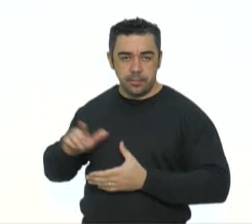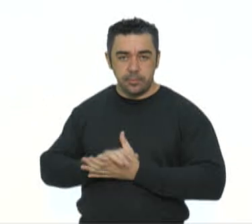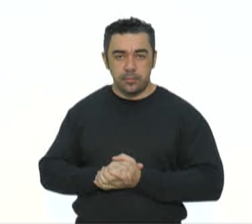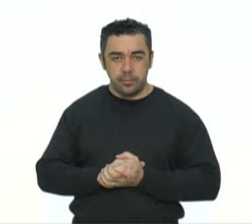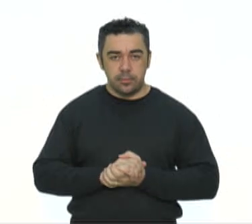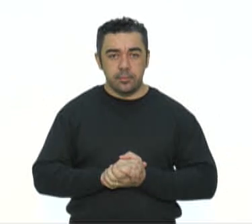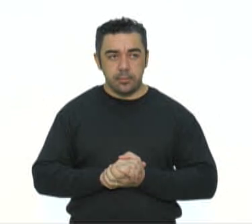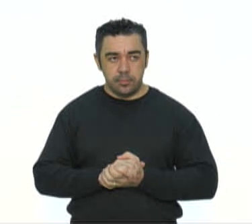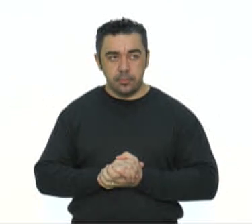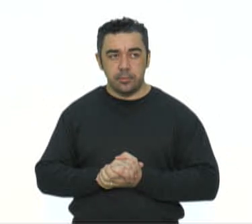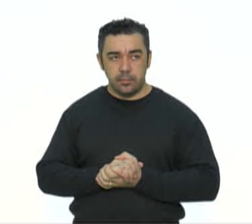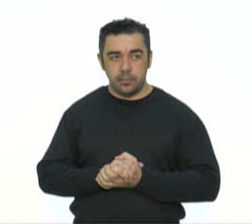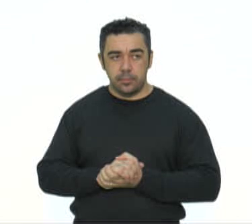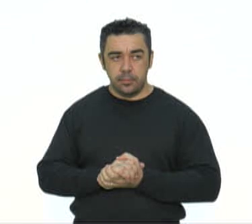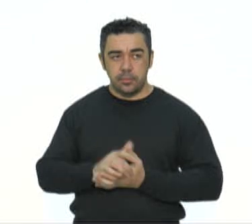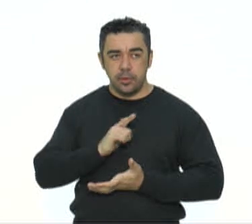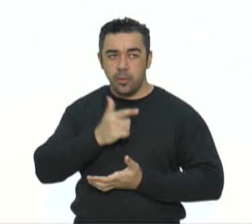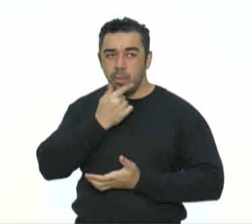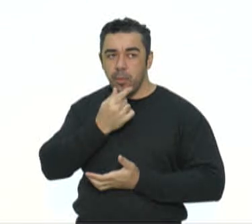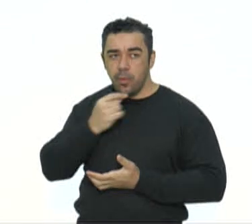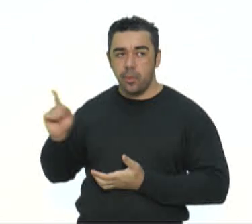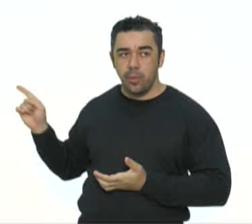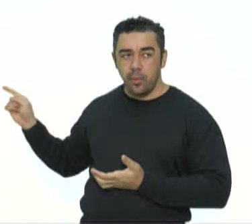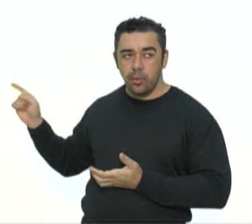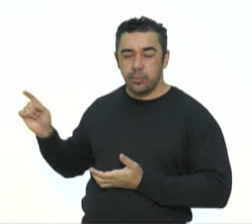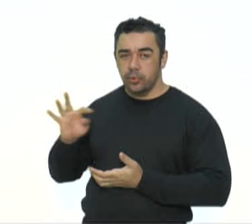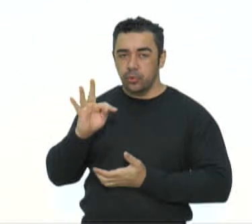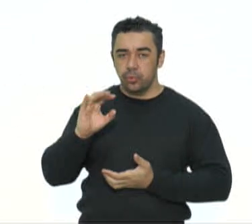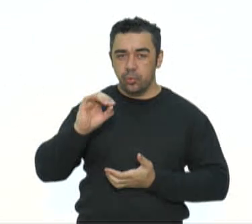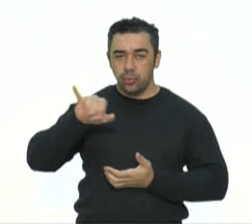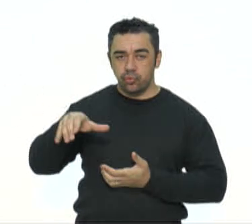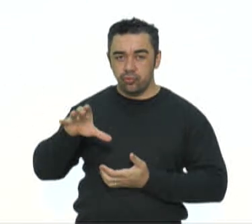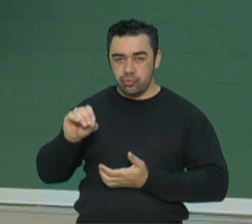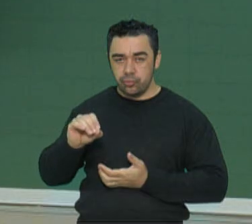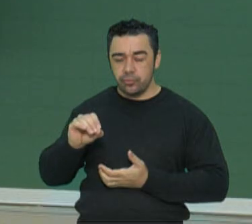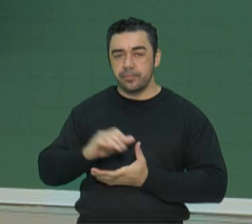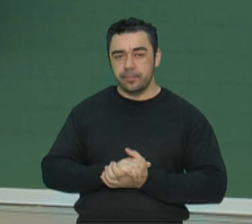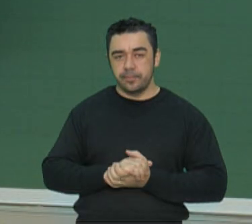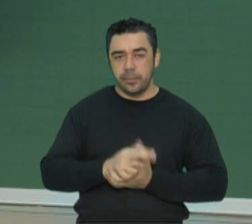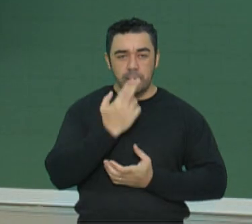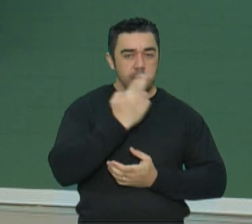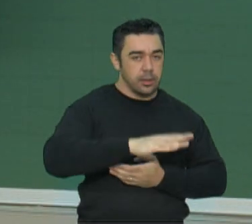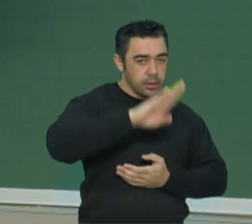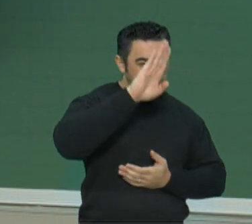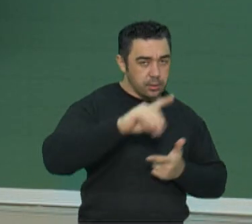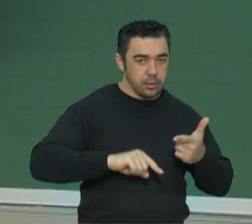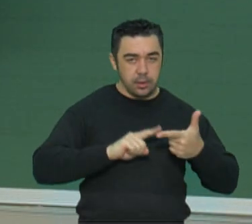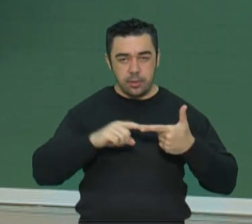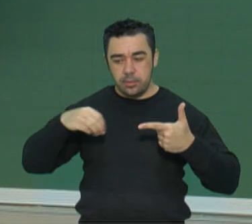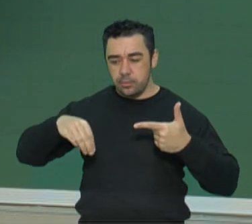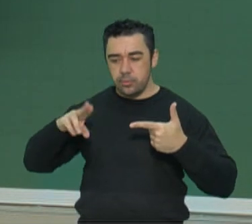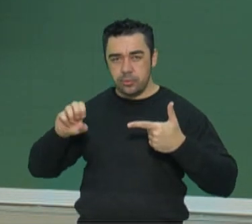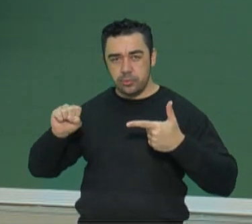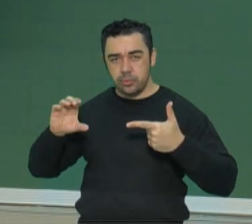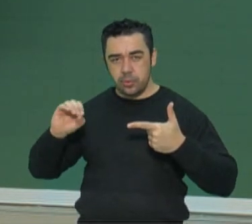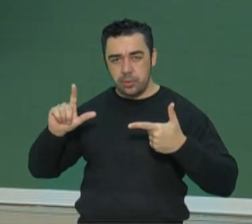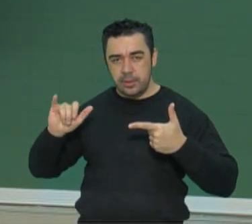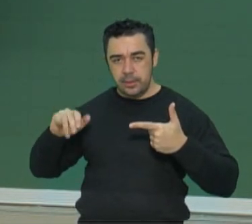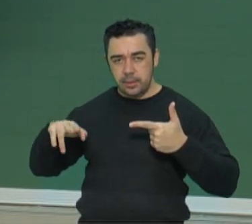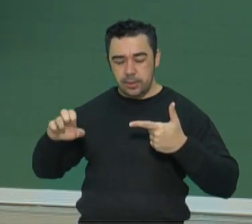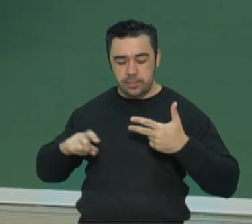Então, aqui, isso, o Tojo. Então, você tem Hitler, Mussolini e o Tojo,